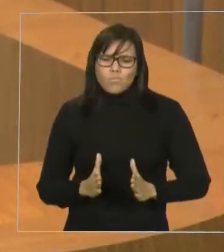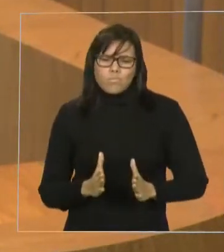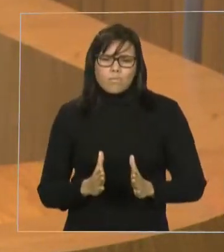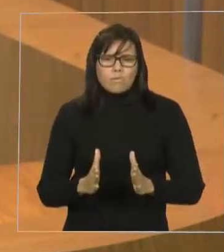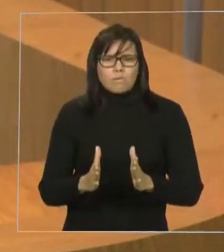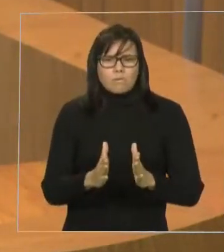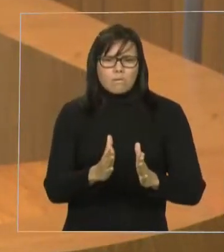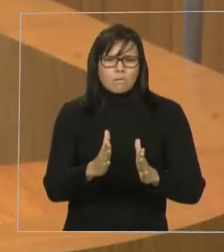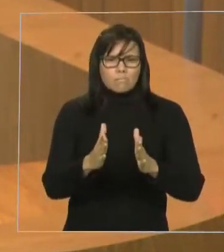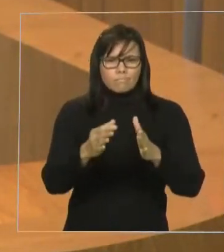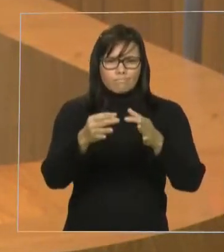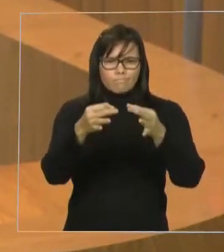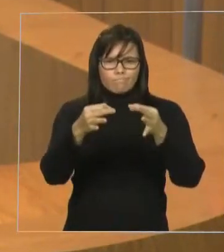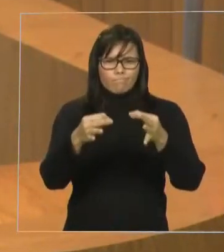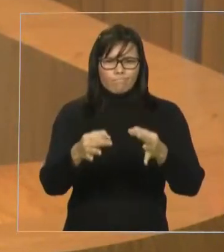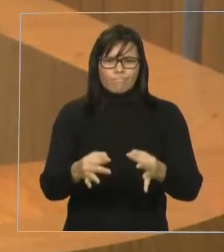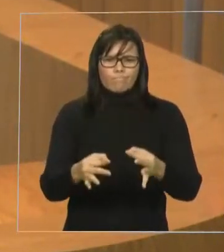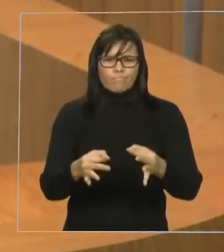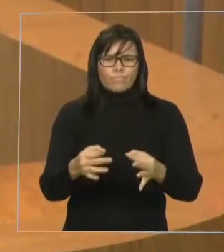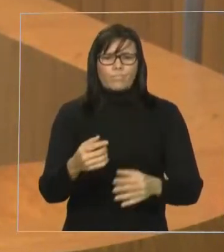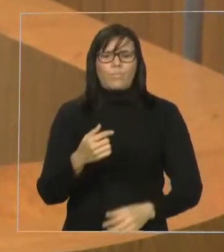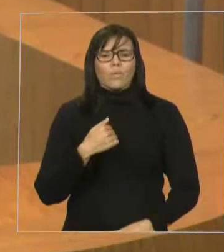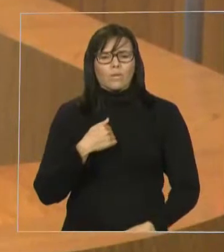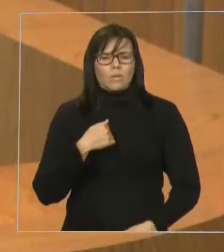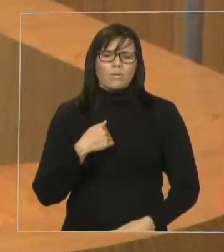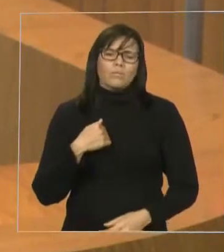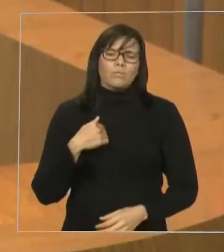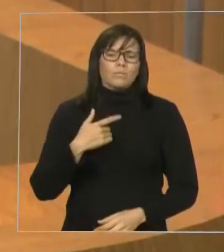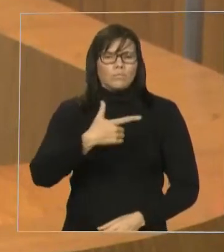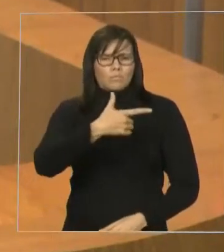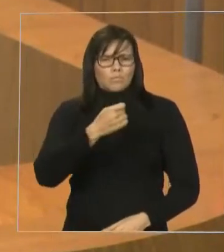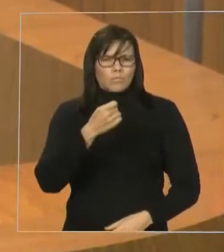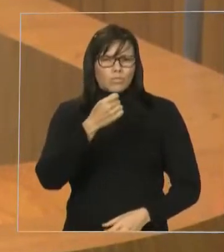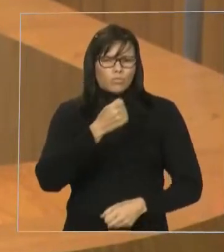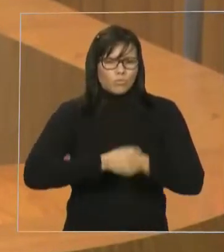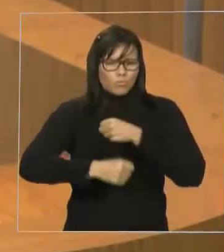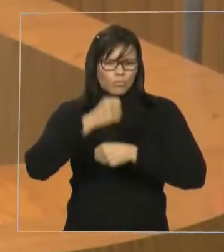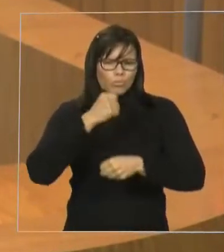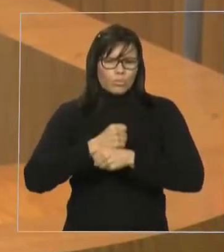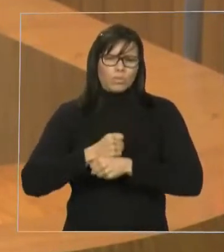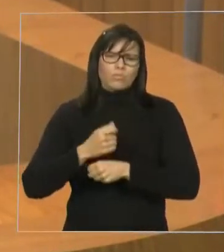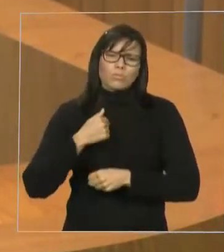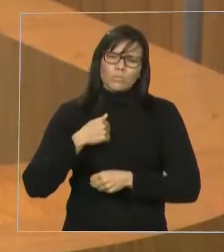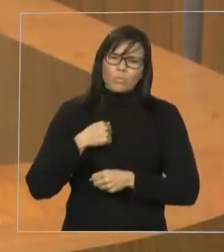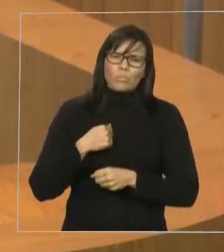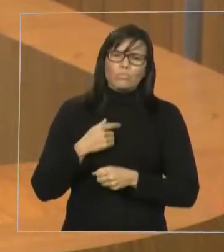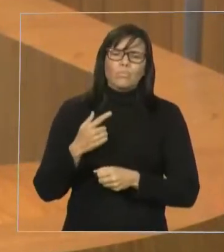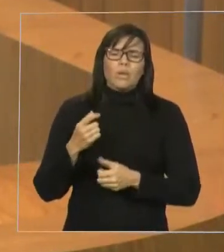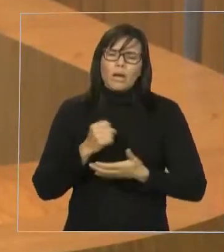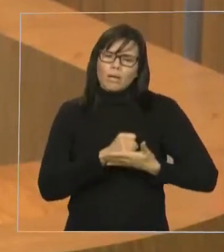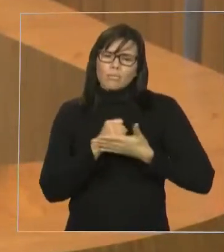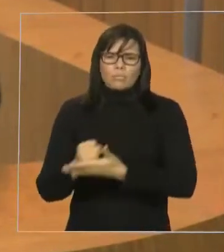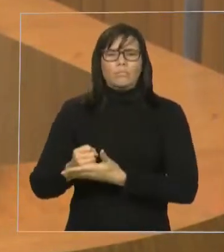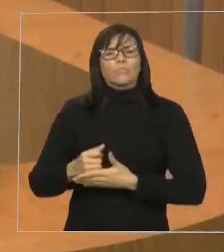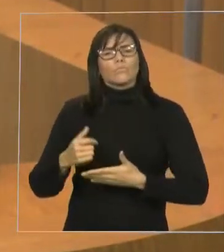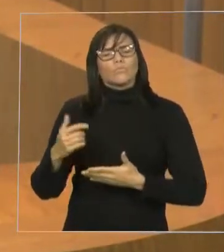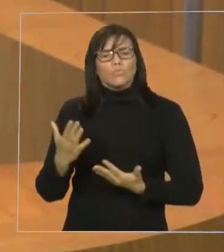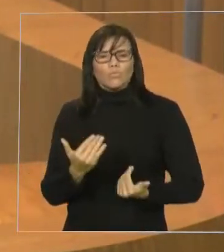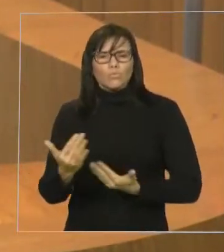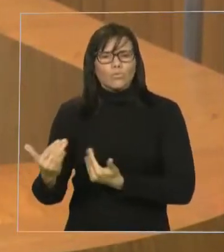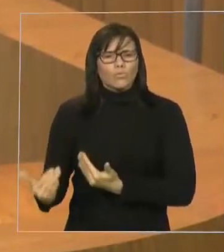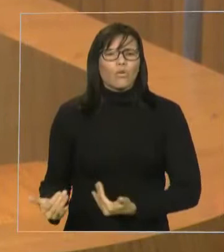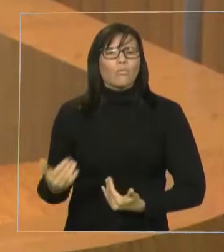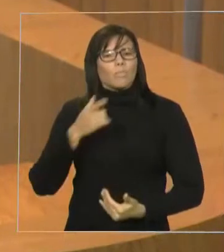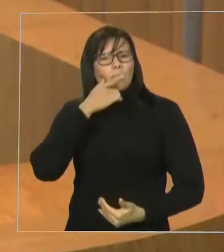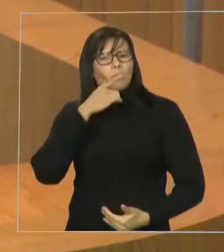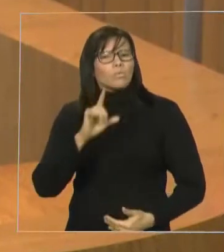E eu falo isso com conhecimento de carros. Ao longo dos últimos 20 anos, nós temos preparado jovens para entrar no mercado de trabalho, para entrar na